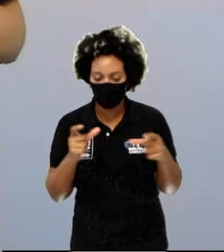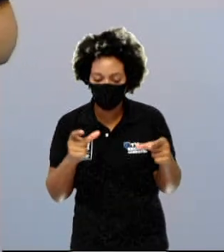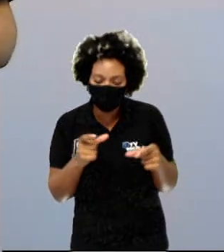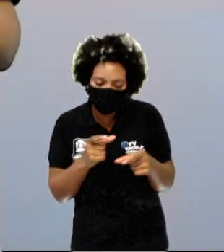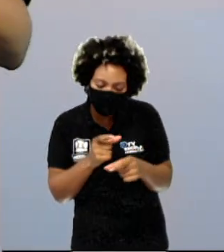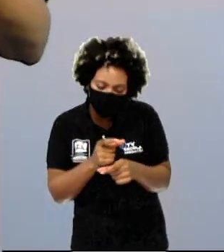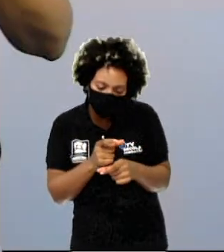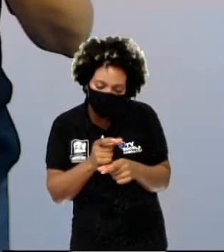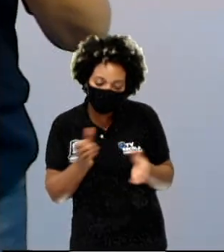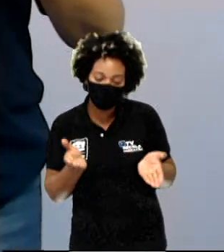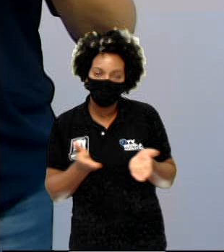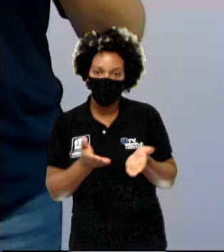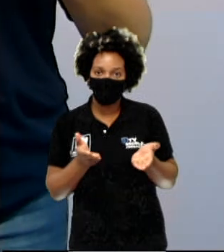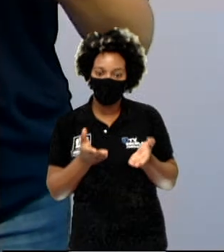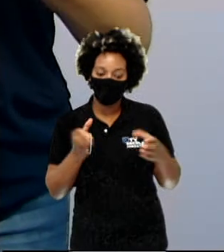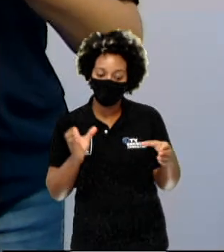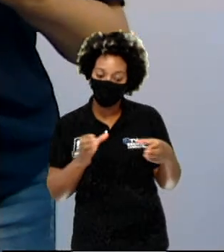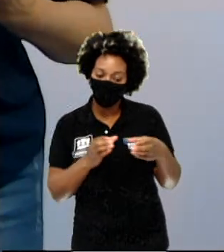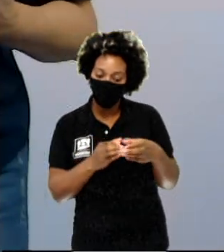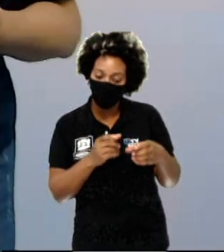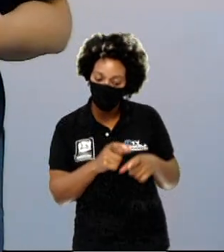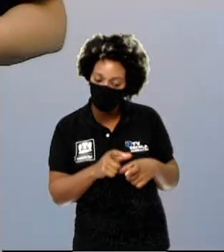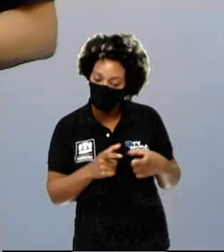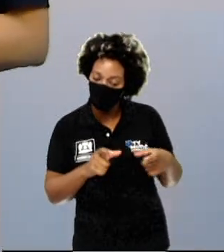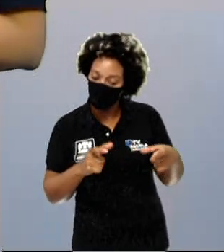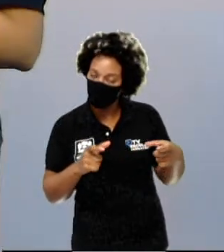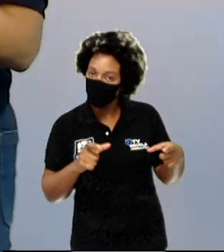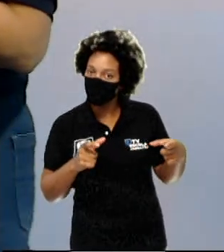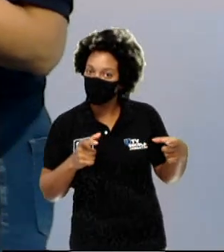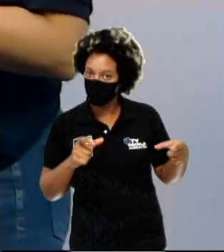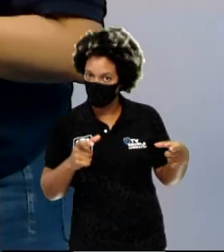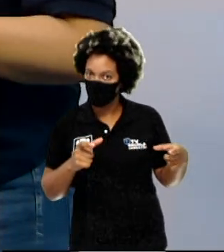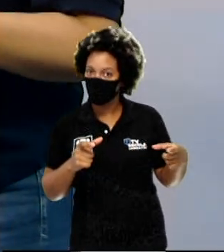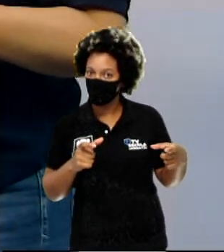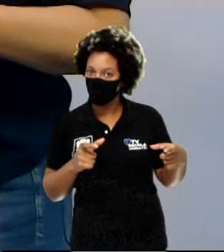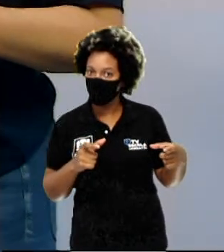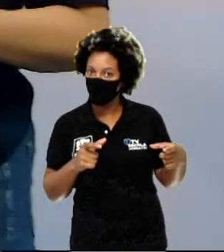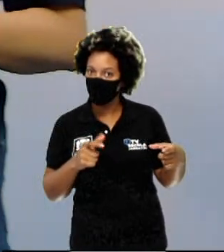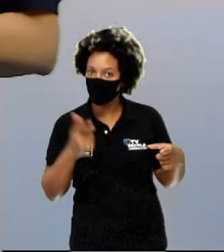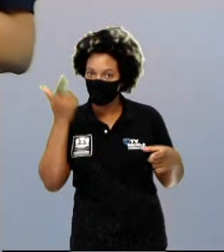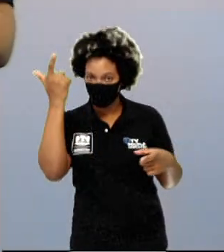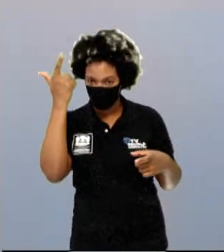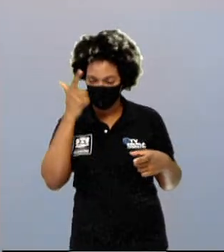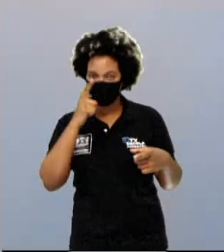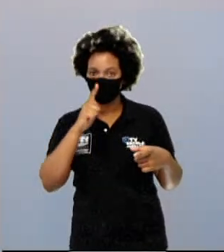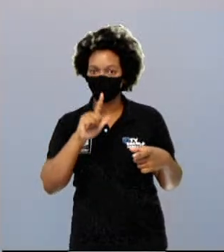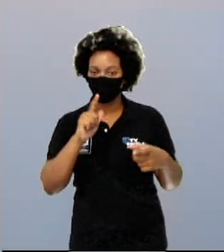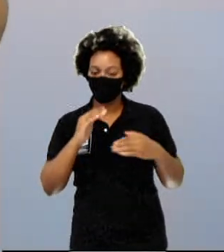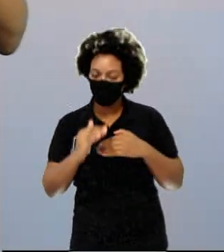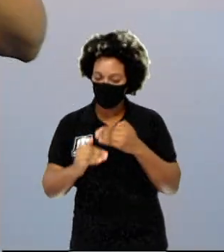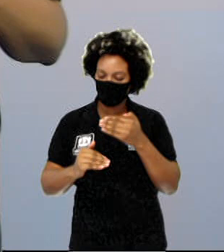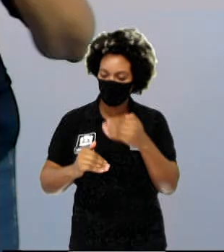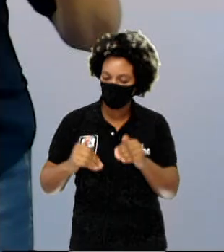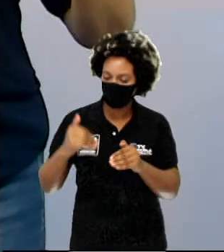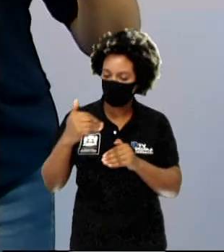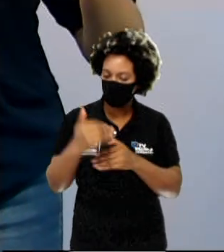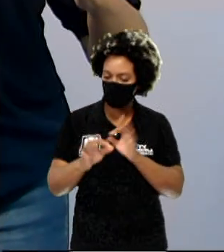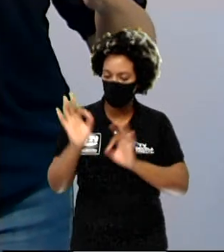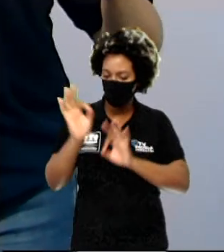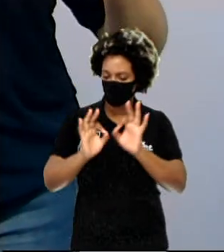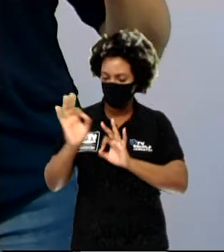a gente vai ter grupos que vão se sedentarizar, ou seja, vão passar a construir